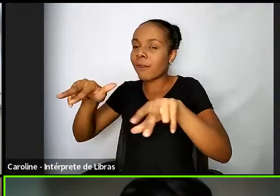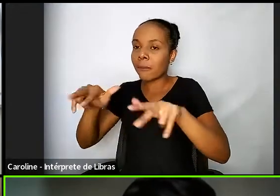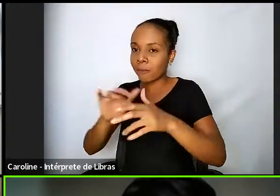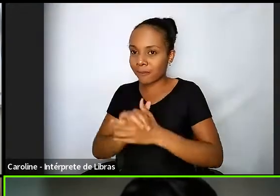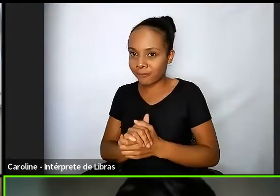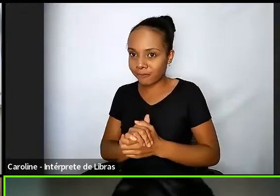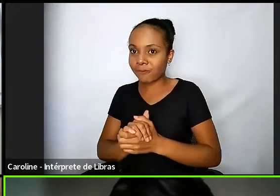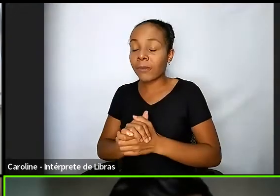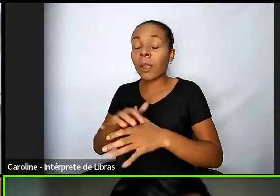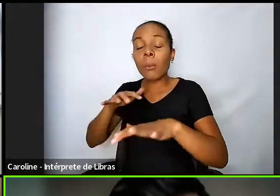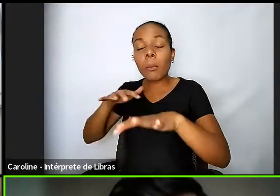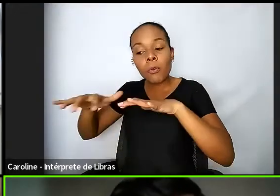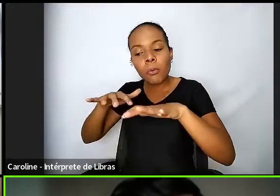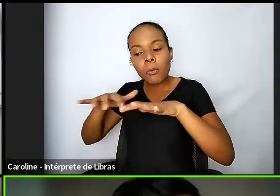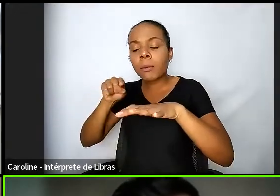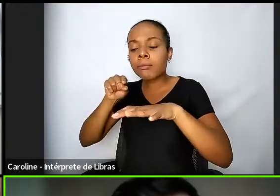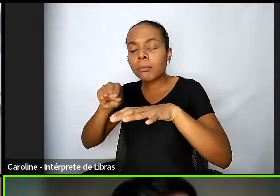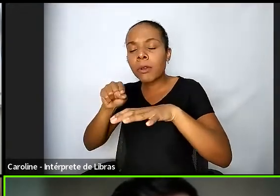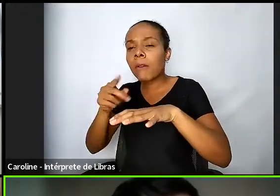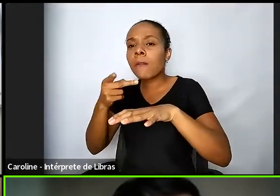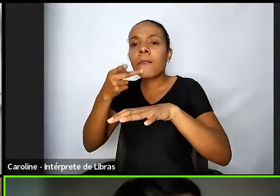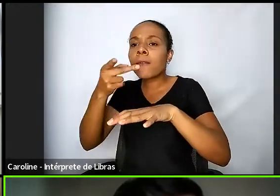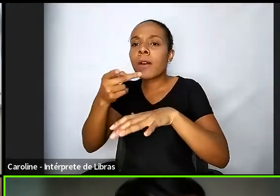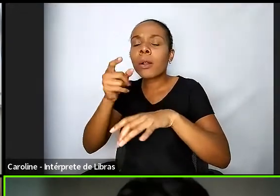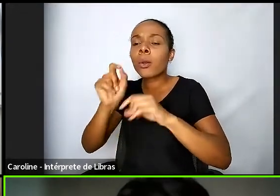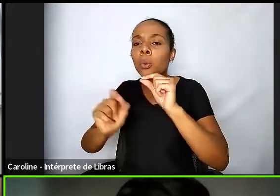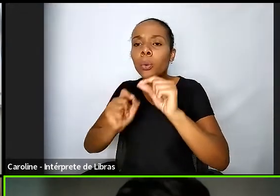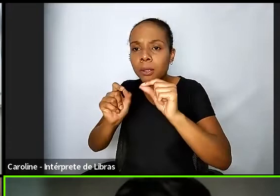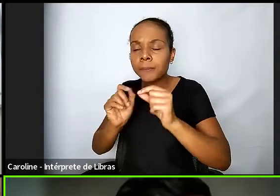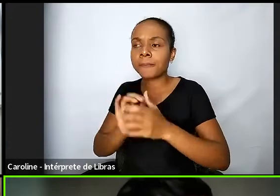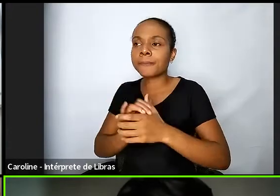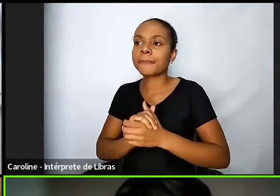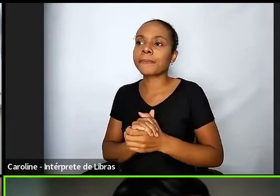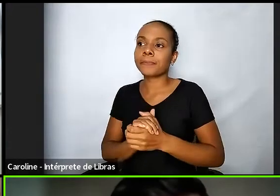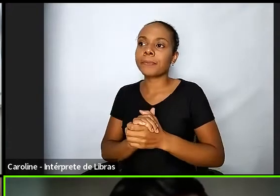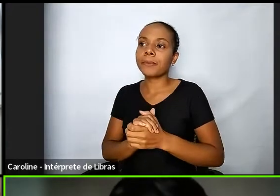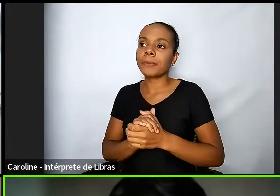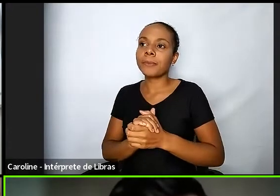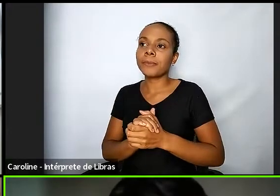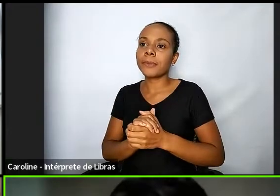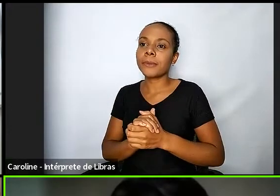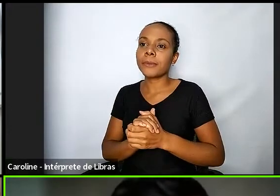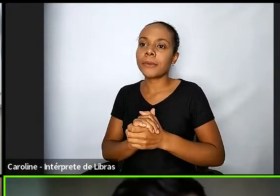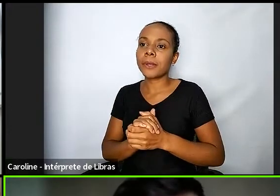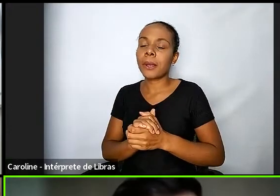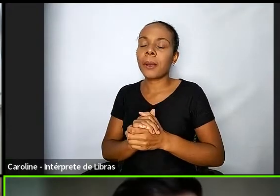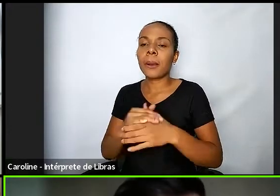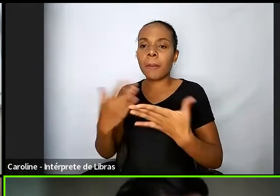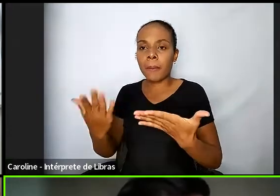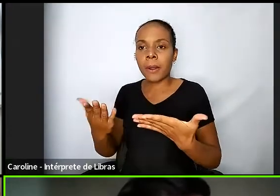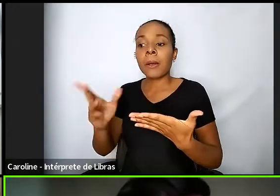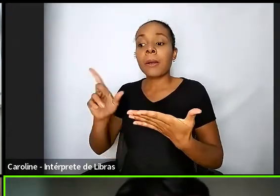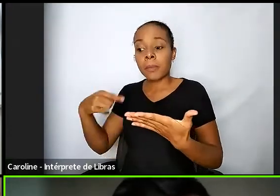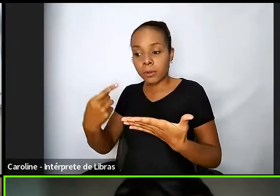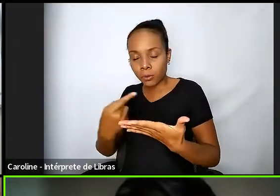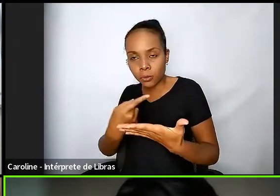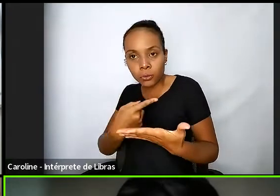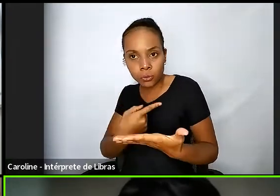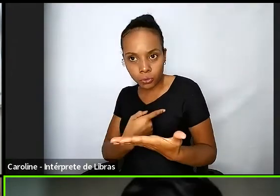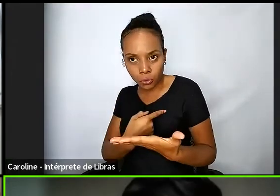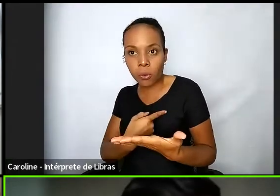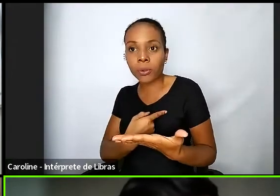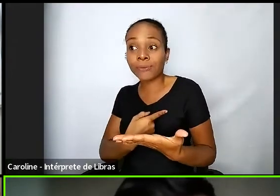movimento ele ele diz é que é para que de fato efetivemos né os